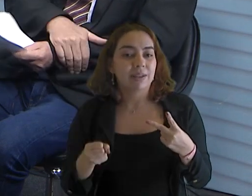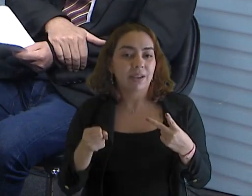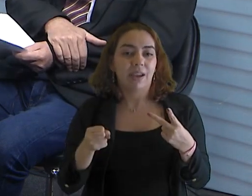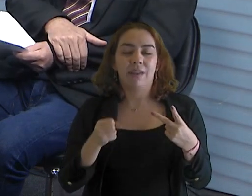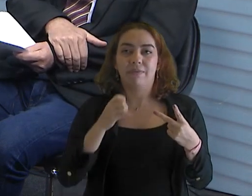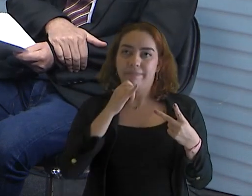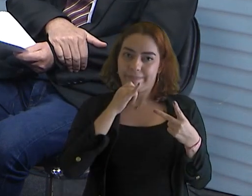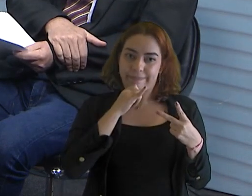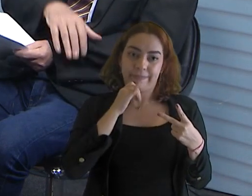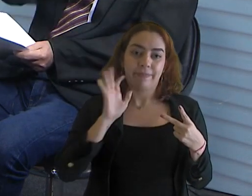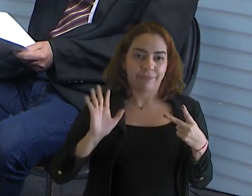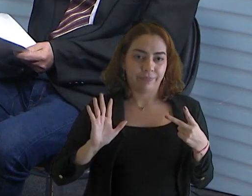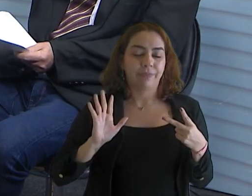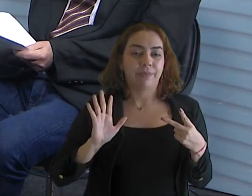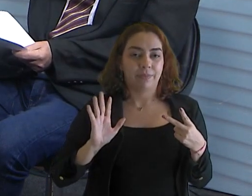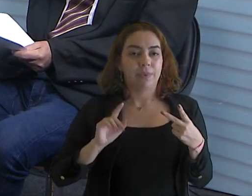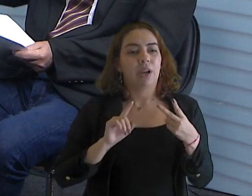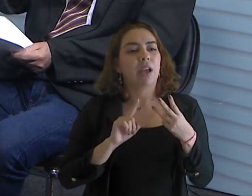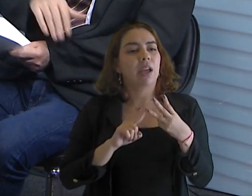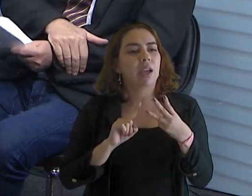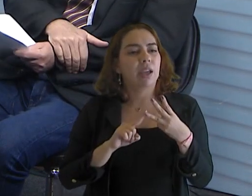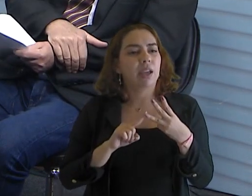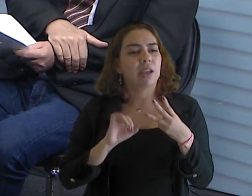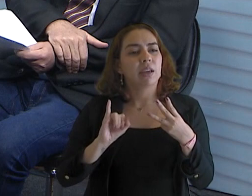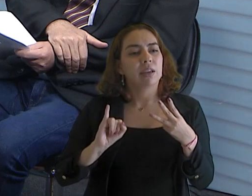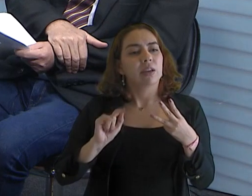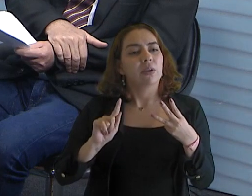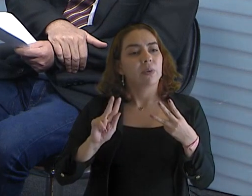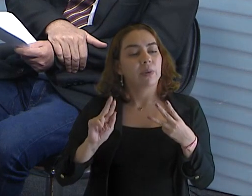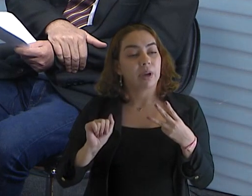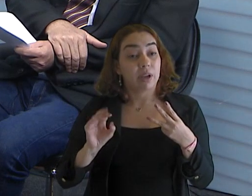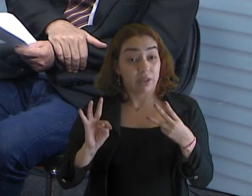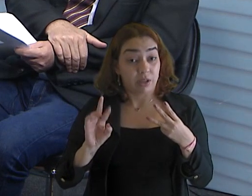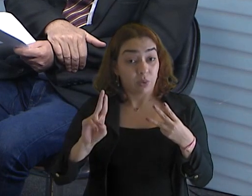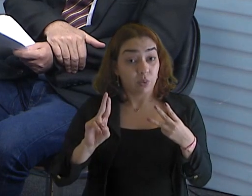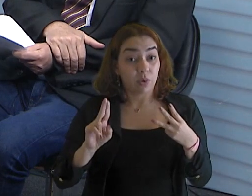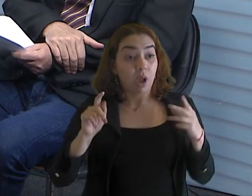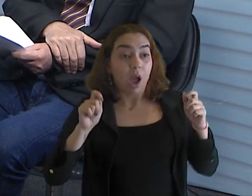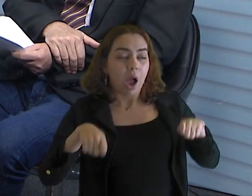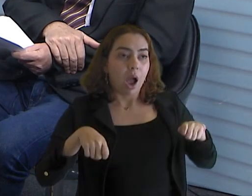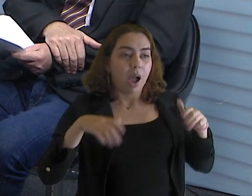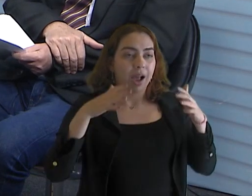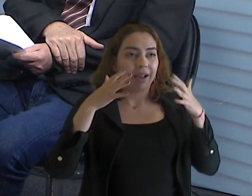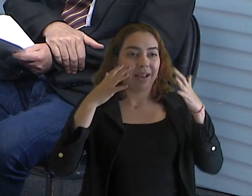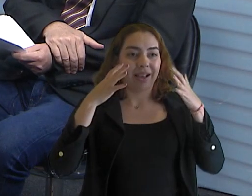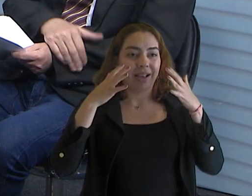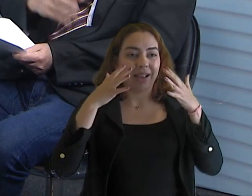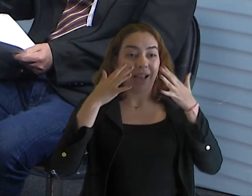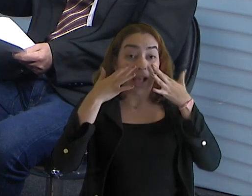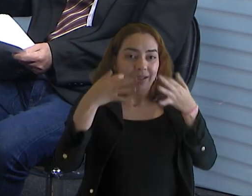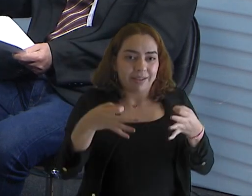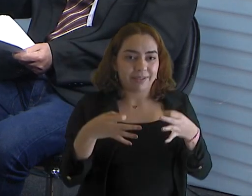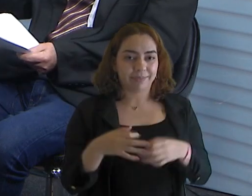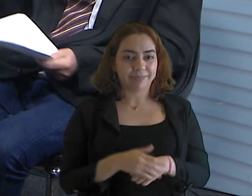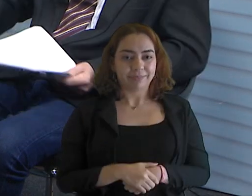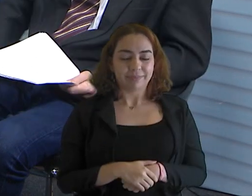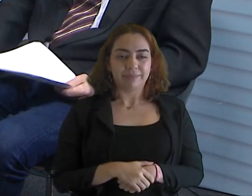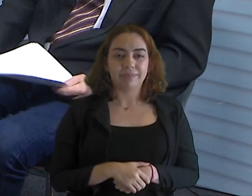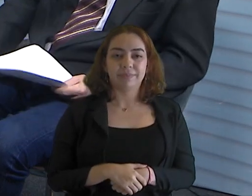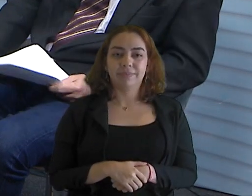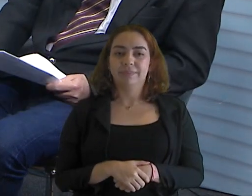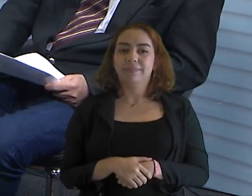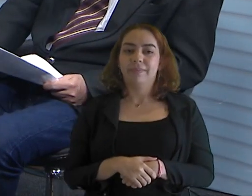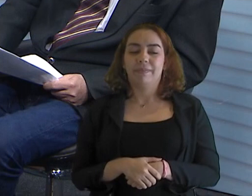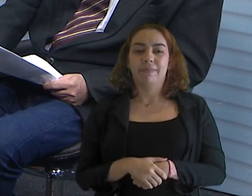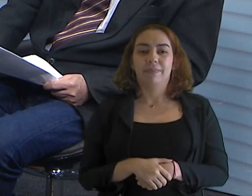grandes centros. O Atu. Mostrando o tribunal presente nesses locais. Legal. E sustentabilidade, doutor Rôder, porque a palavra não é de